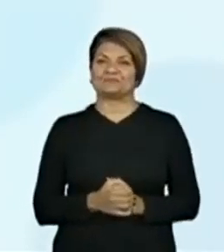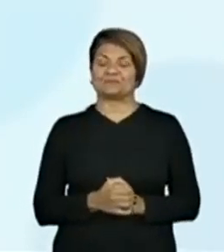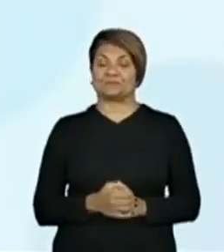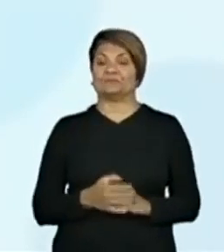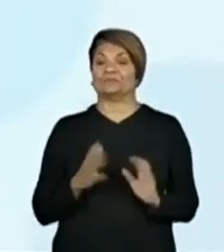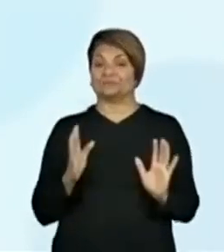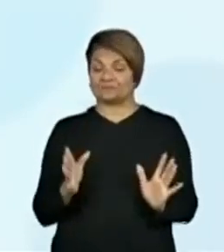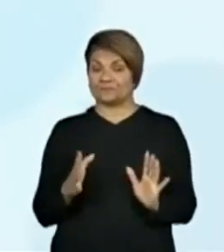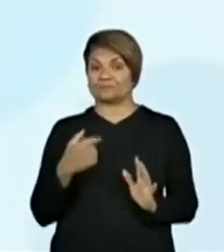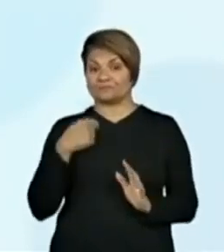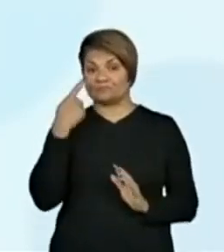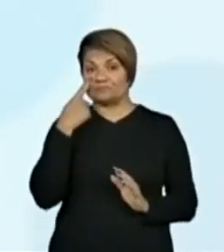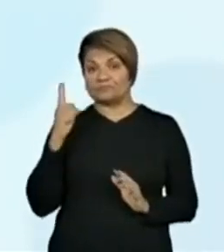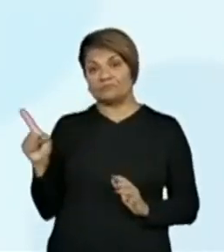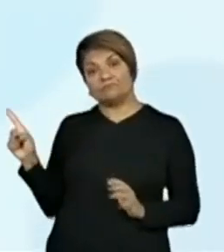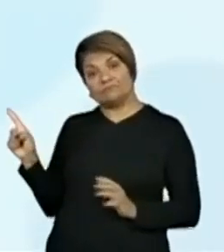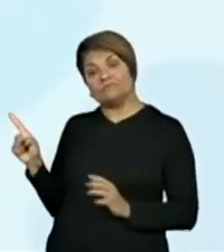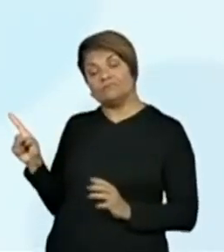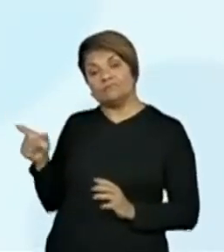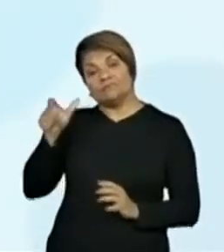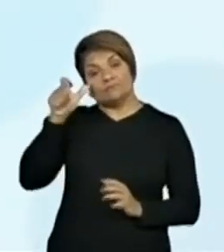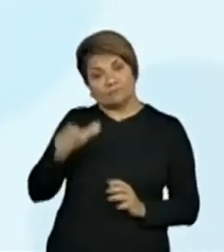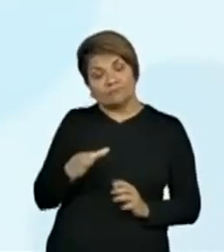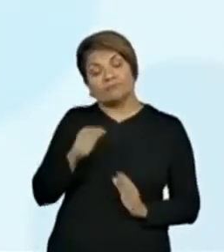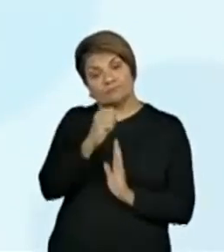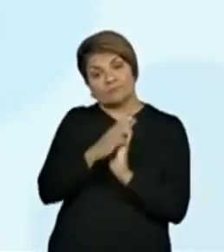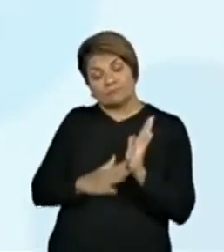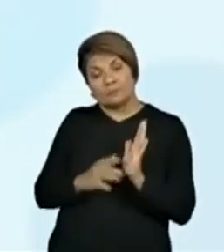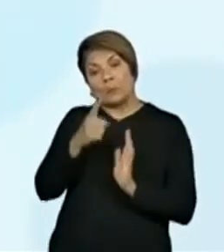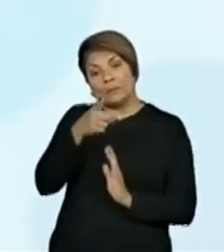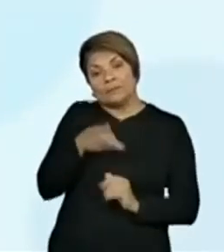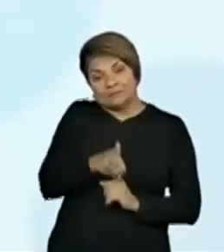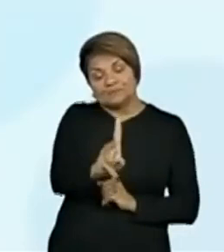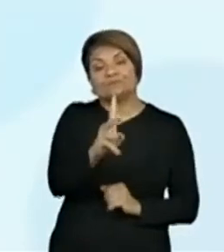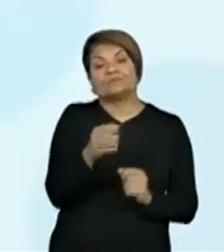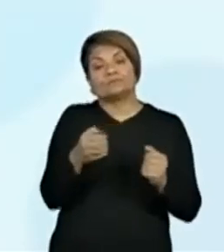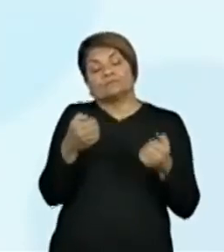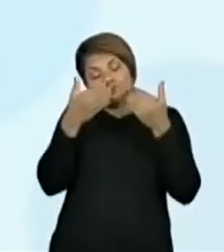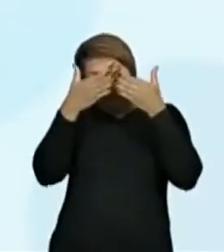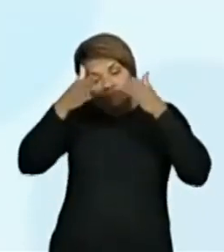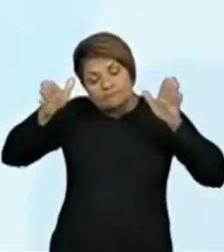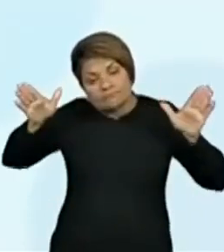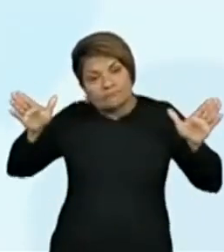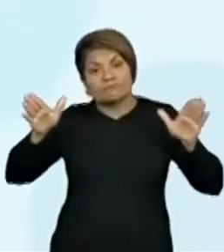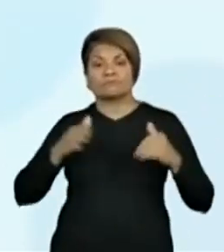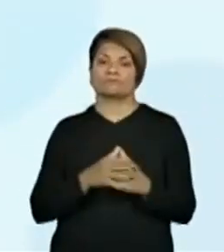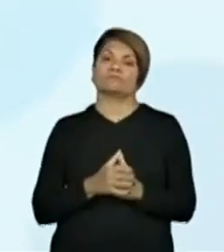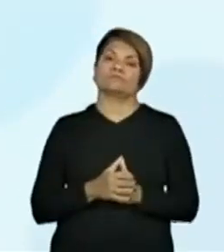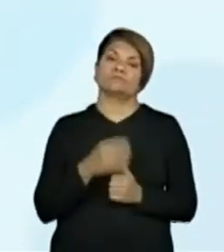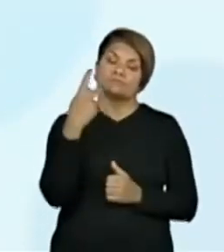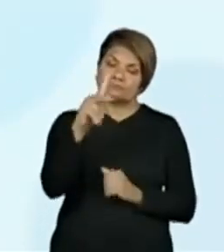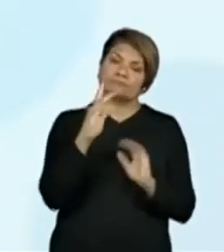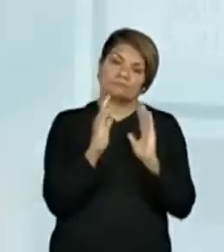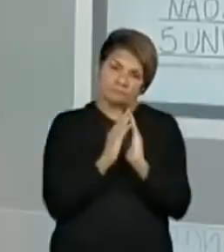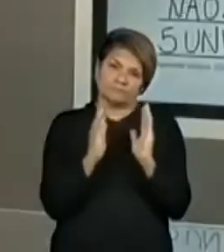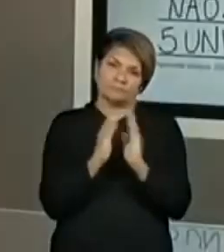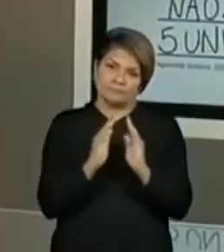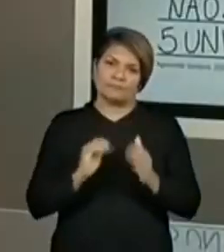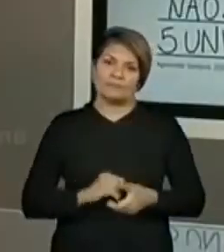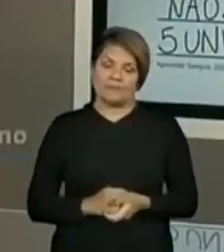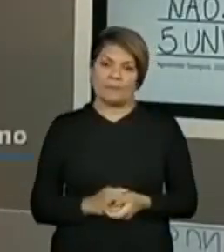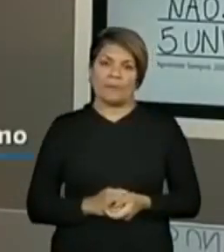Olha que atividade interessante para vocês continuarem e ampliarem aí na casa de vocês.